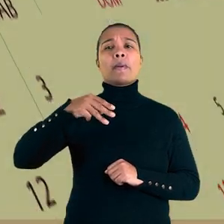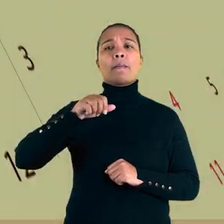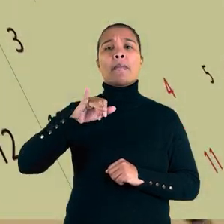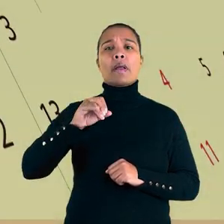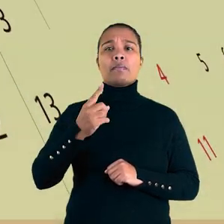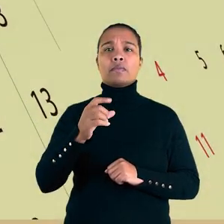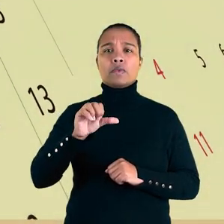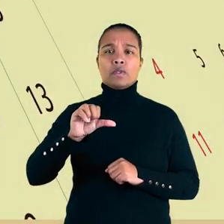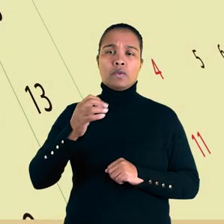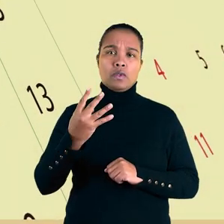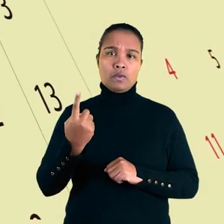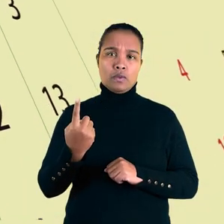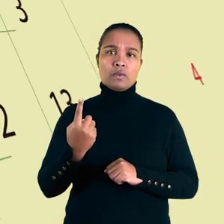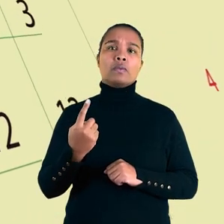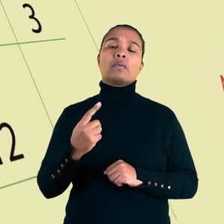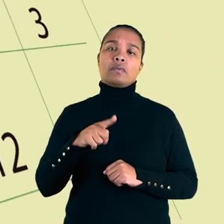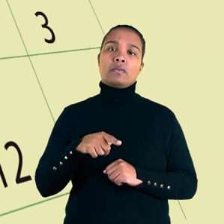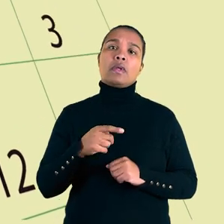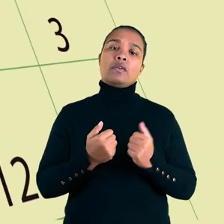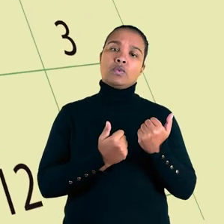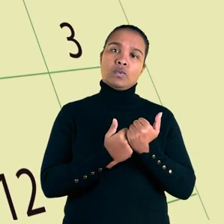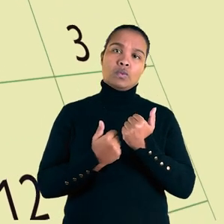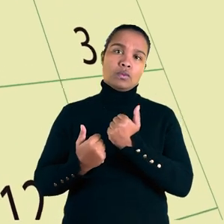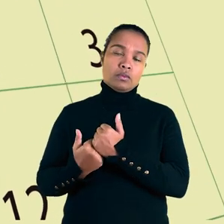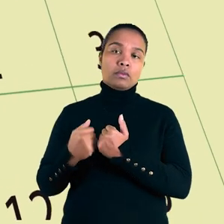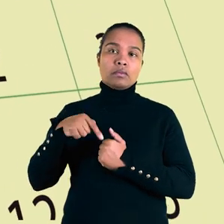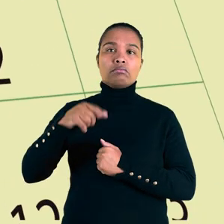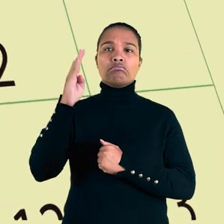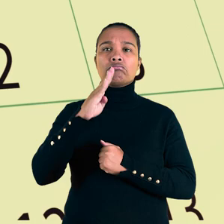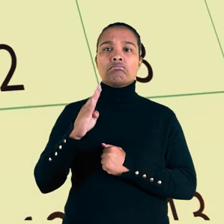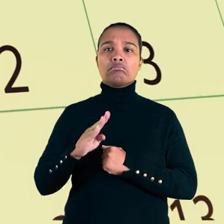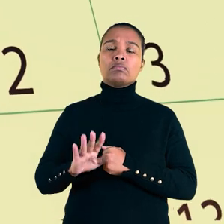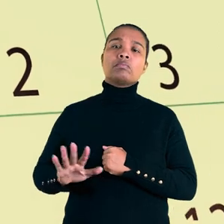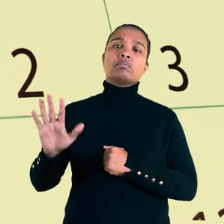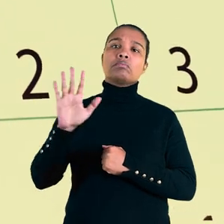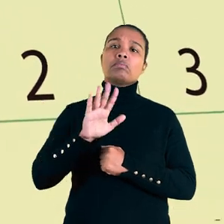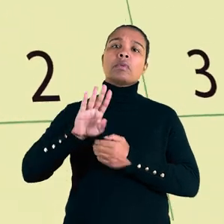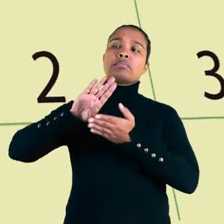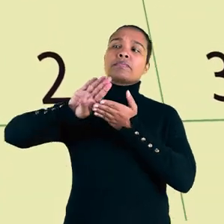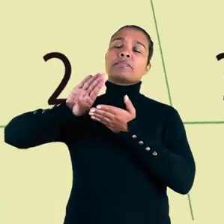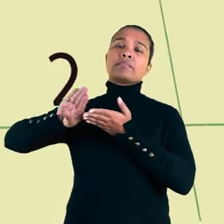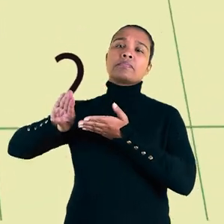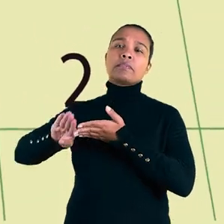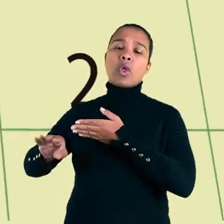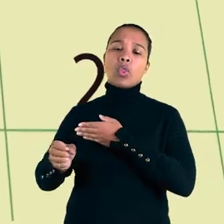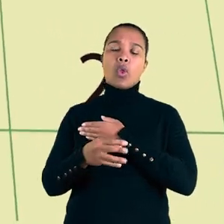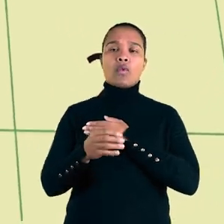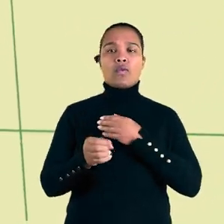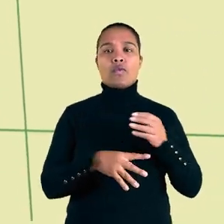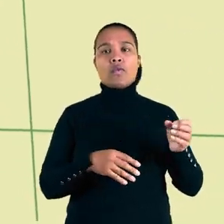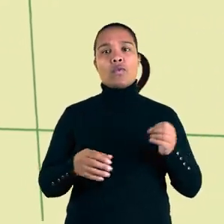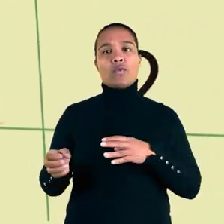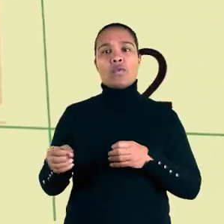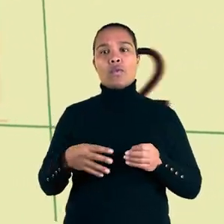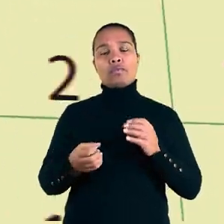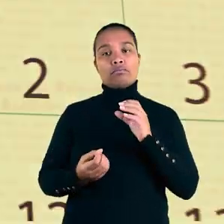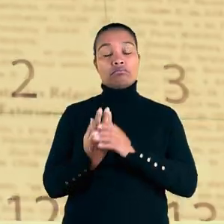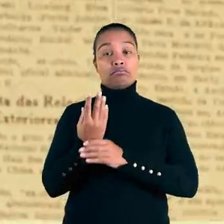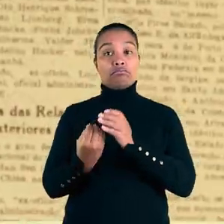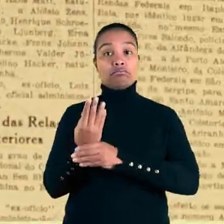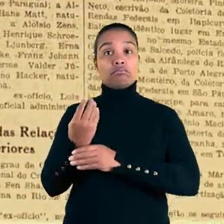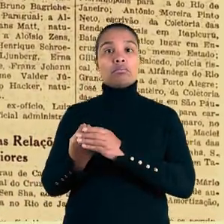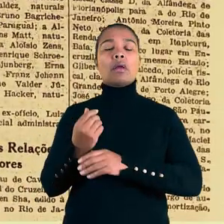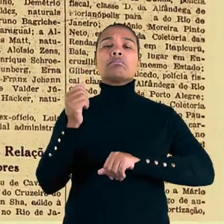Em 1º de maio de 1941, as juntas existentes no país foram extintas e novas foram criadas.